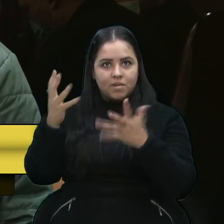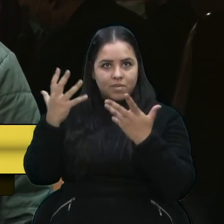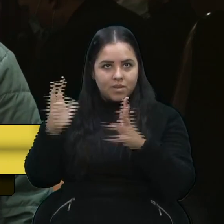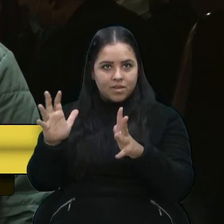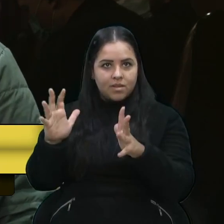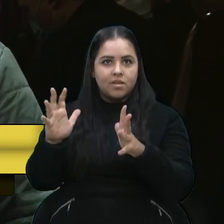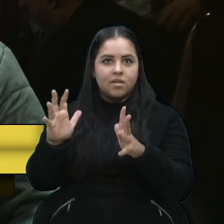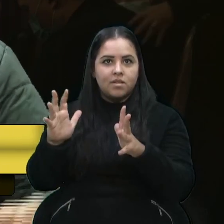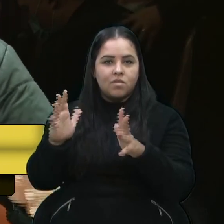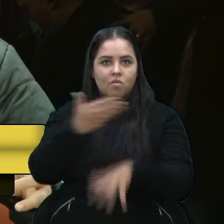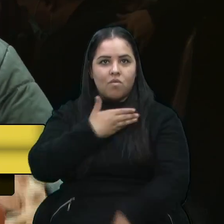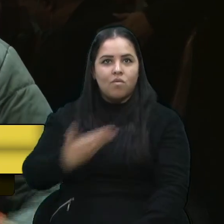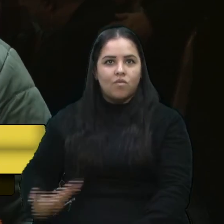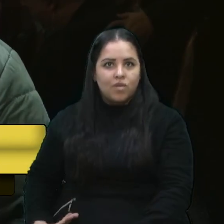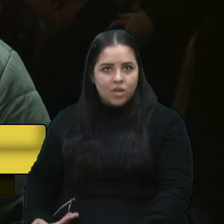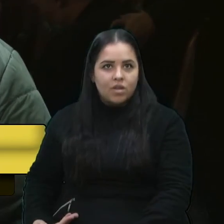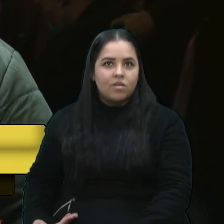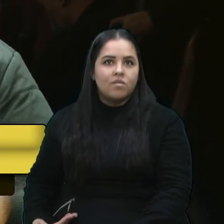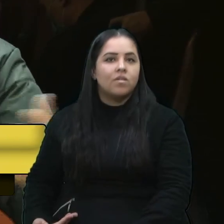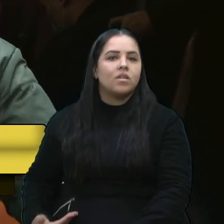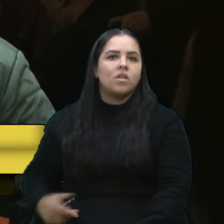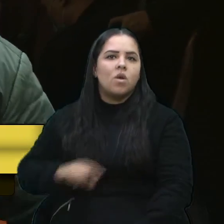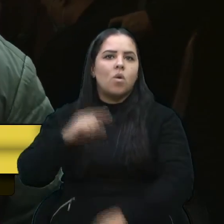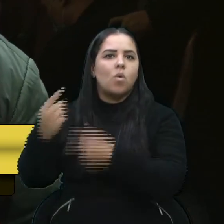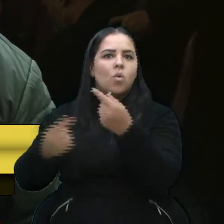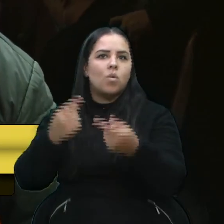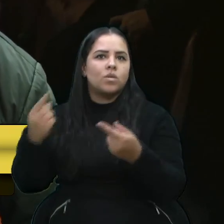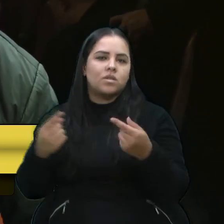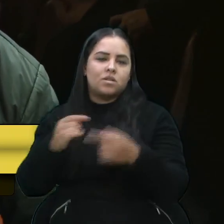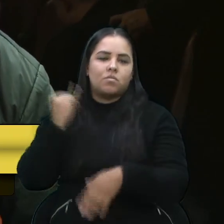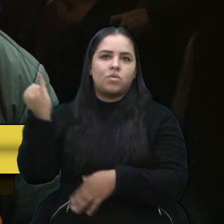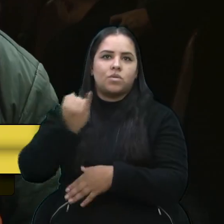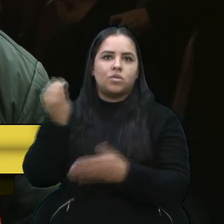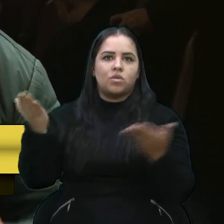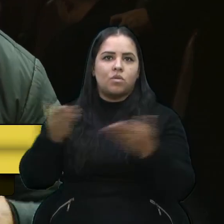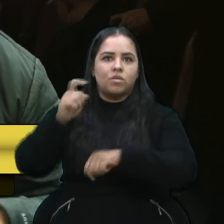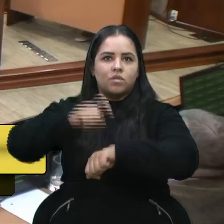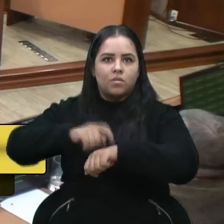o governo, quer dizer que algumas coisas que sejam pontuais agora, momento. Obrigado, presidente. Obrigado,